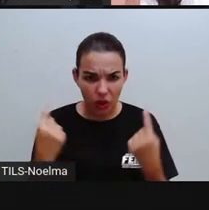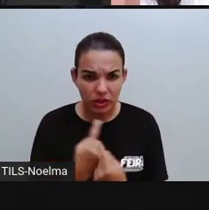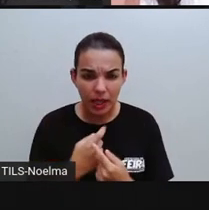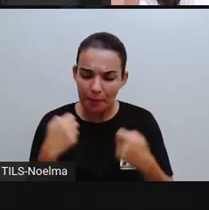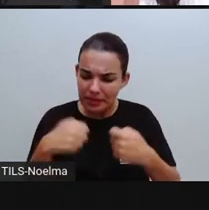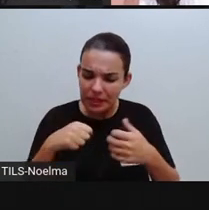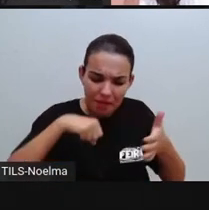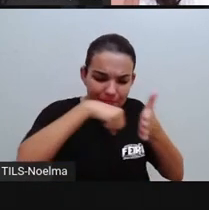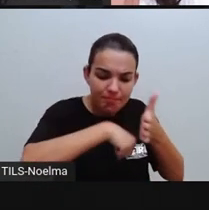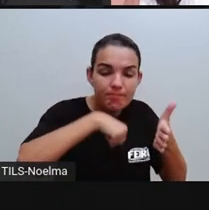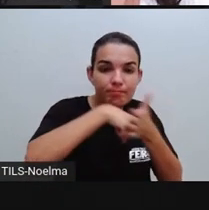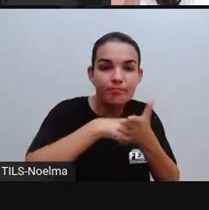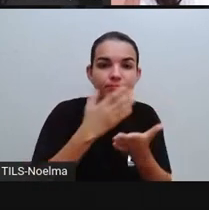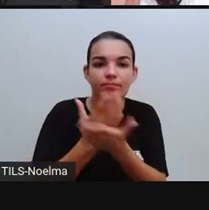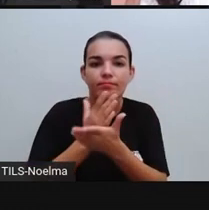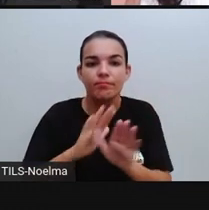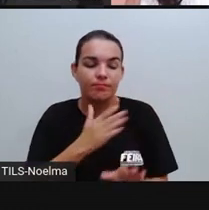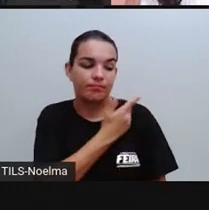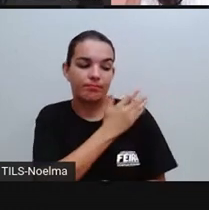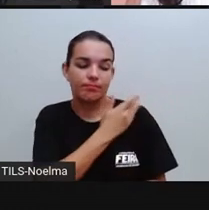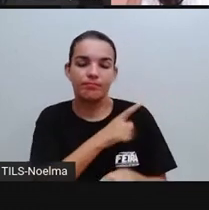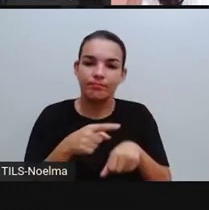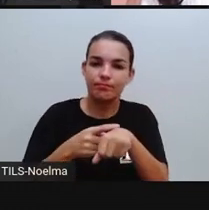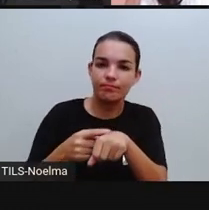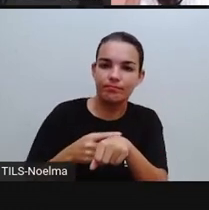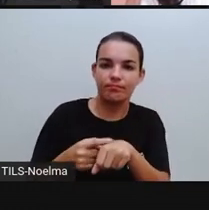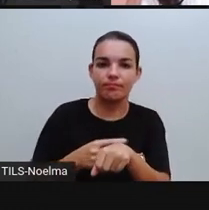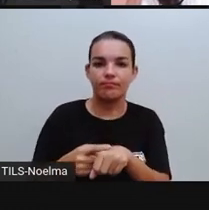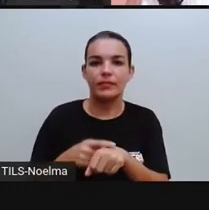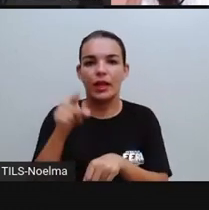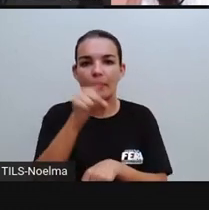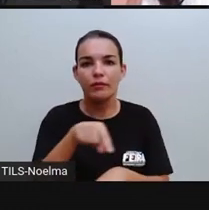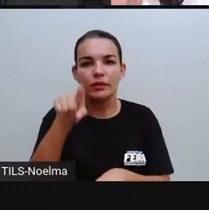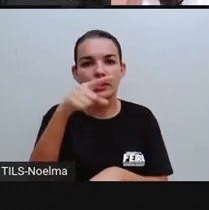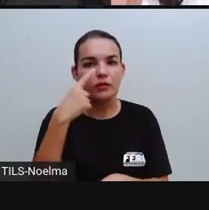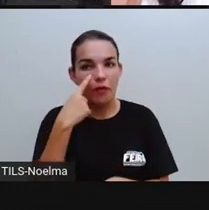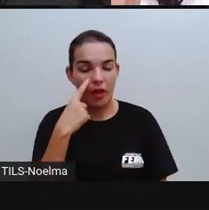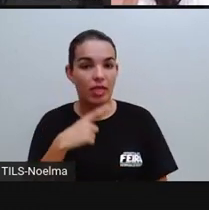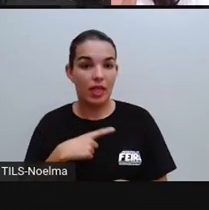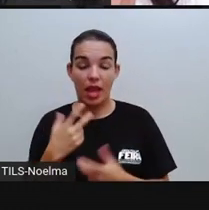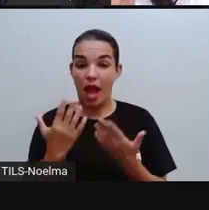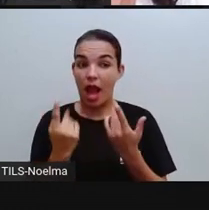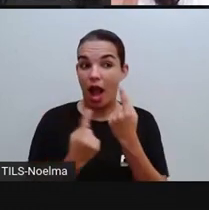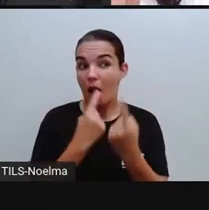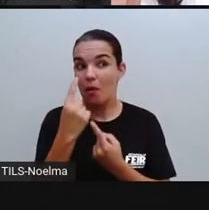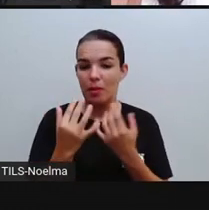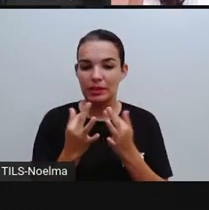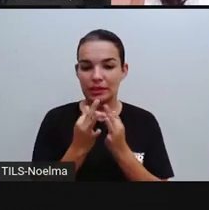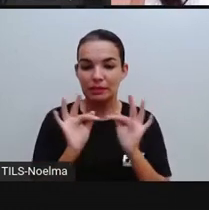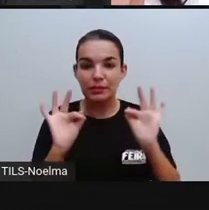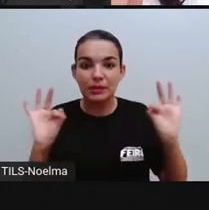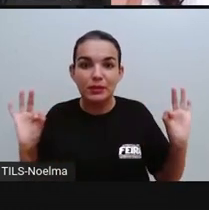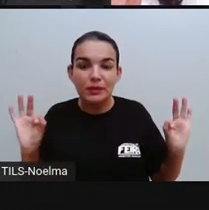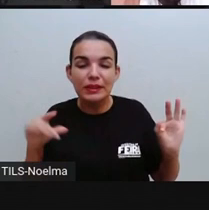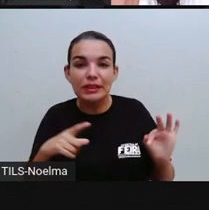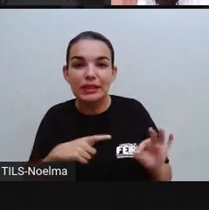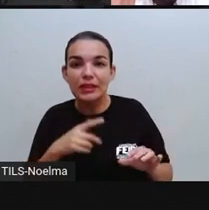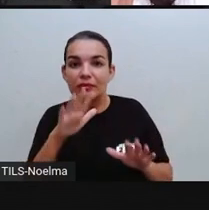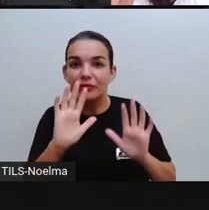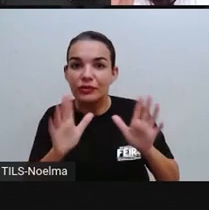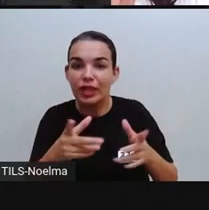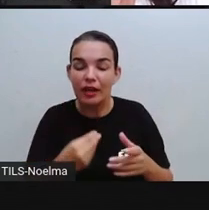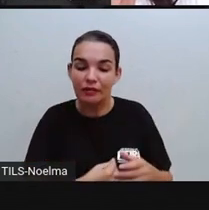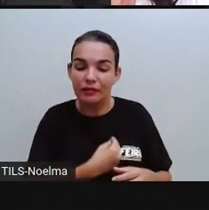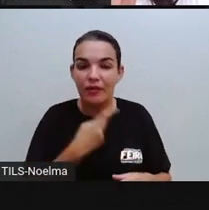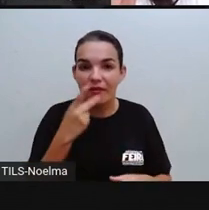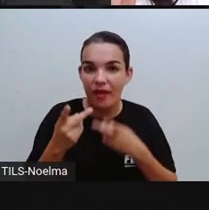combater o preconceito racial. Vocês vão ver que tem algumas expressões que às vezes podem fazer parte do vocabulário de vocês, fazer